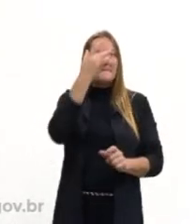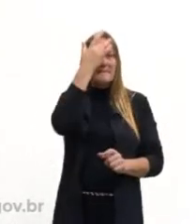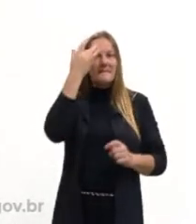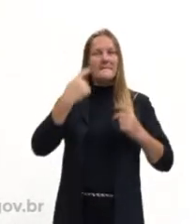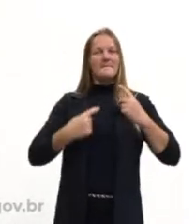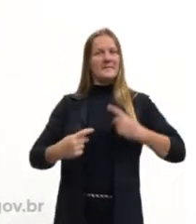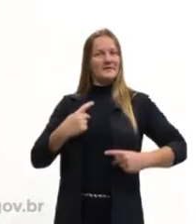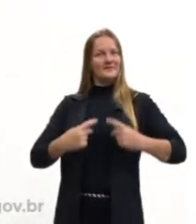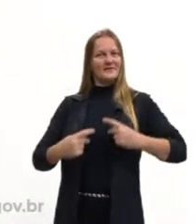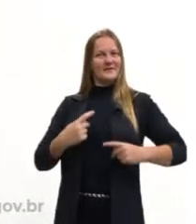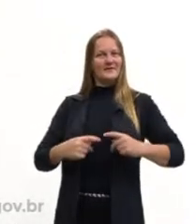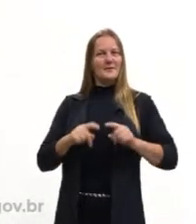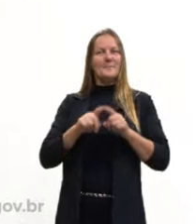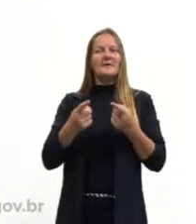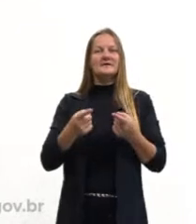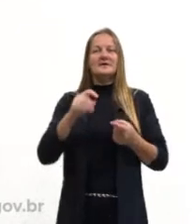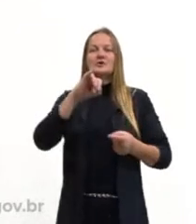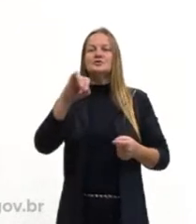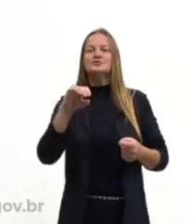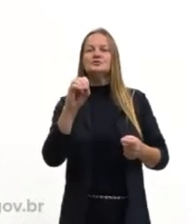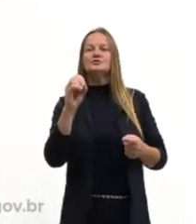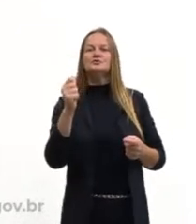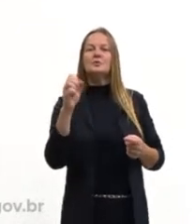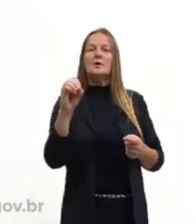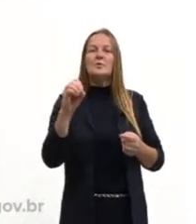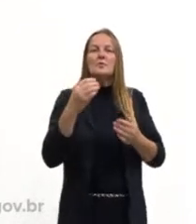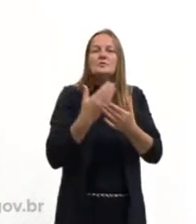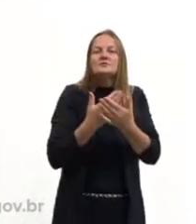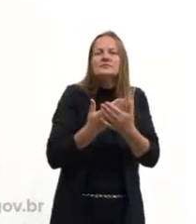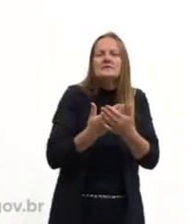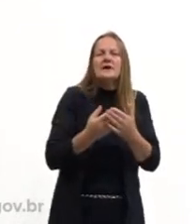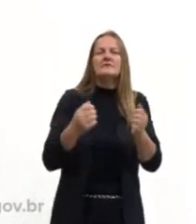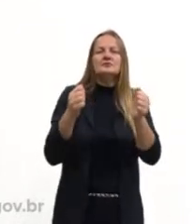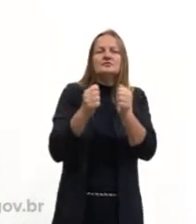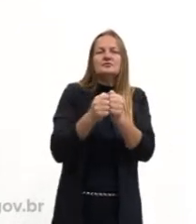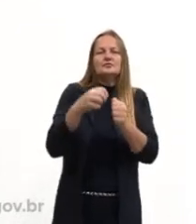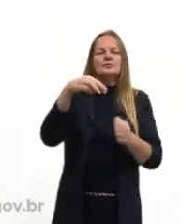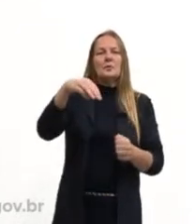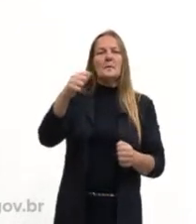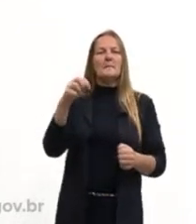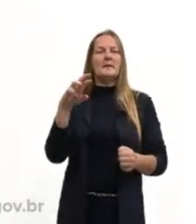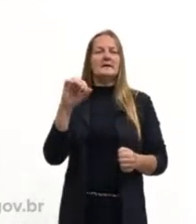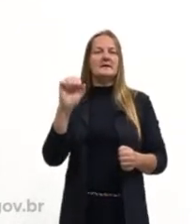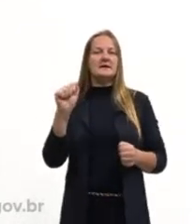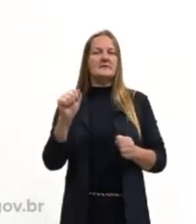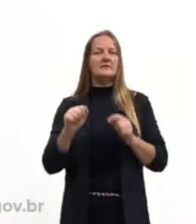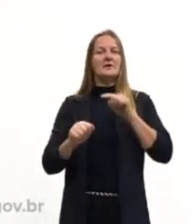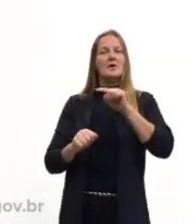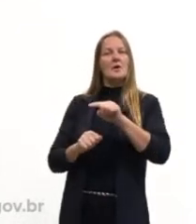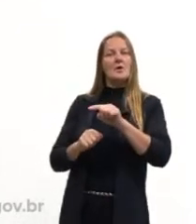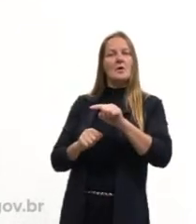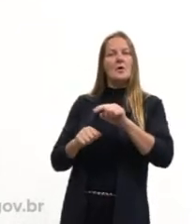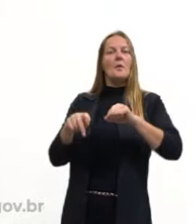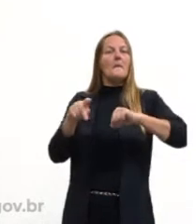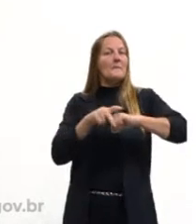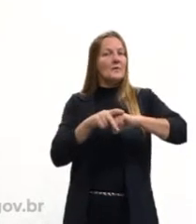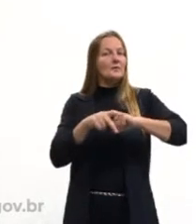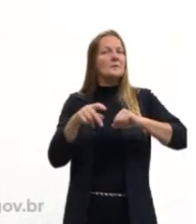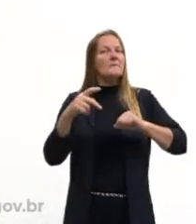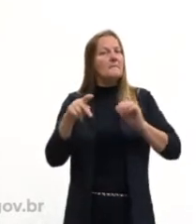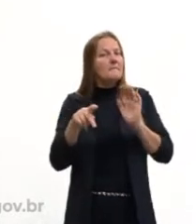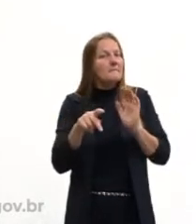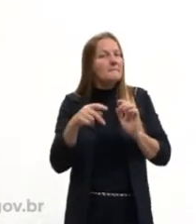o João estudava com a Maria. Ao invés de eu dizer o João estudava com a Maria, eu posso usar um pronome, eu vou